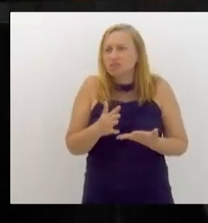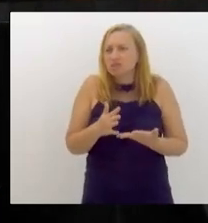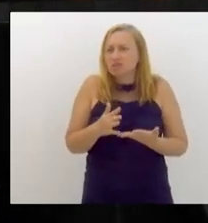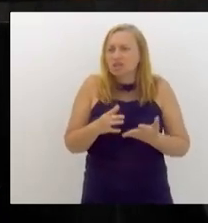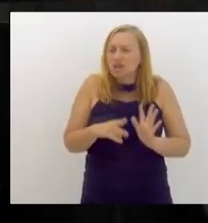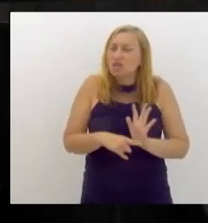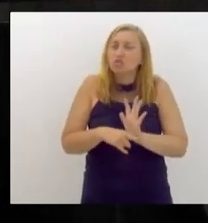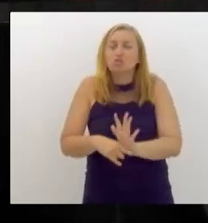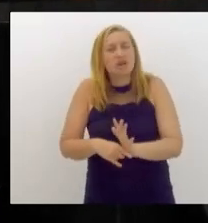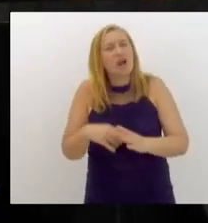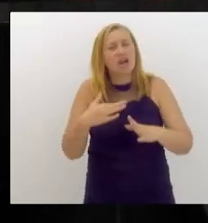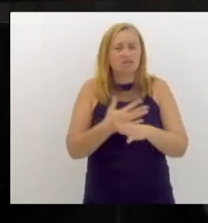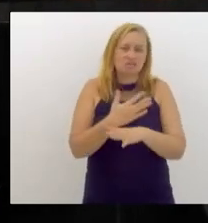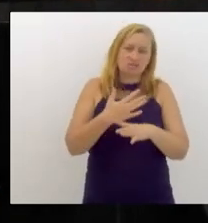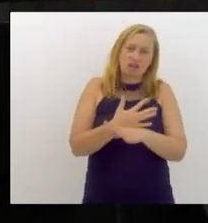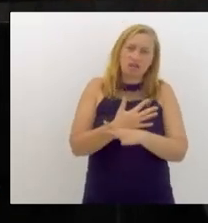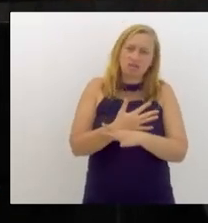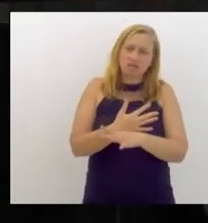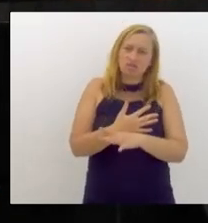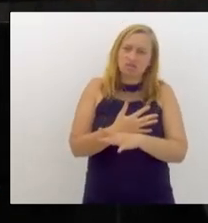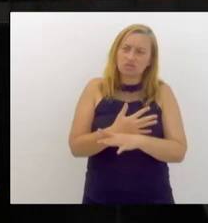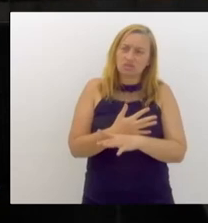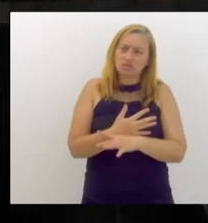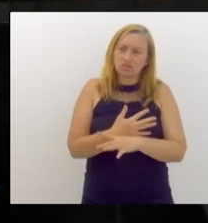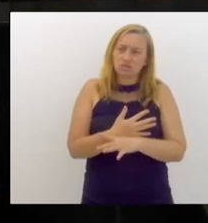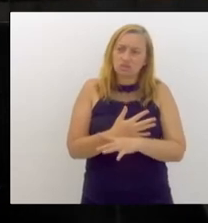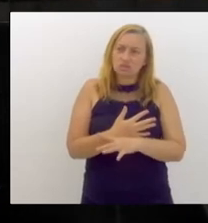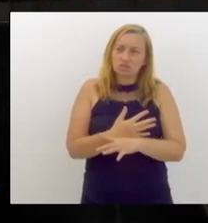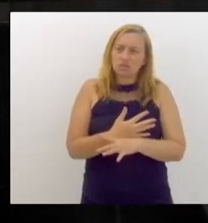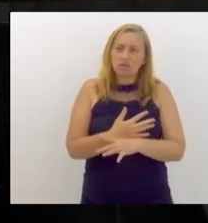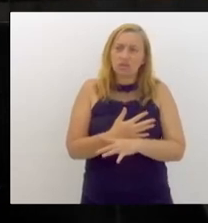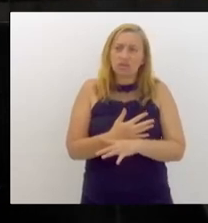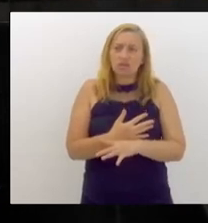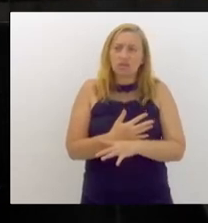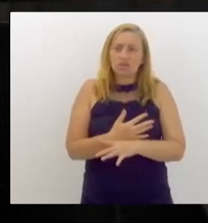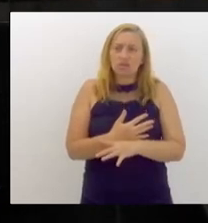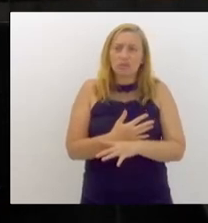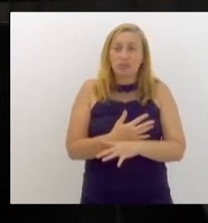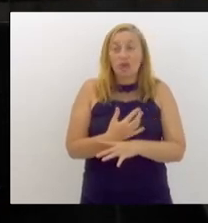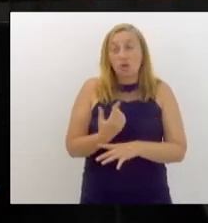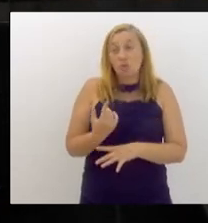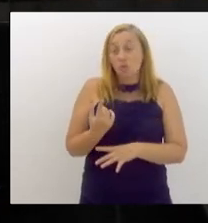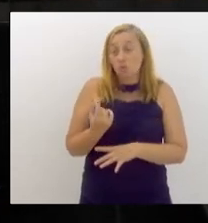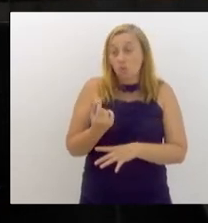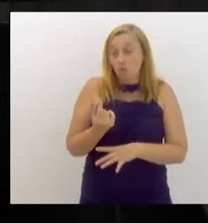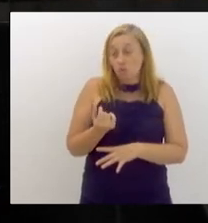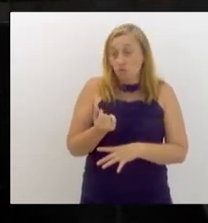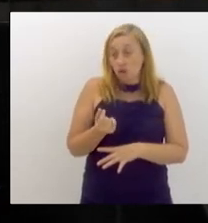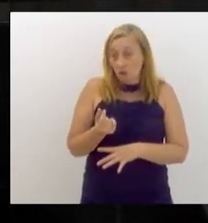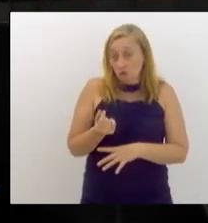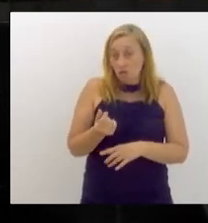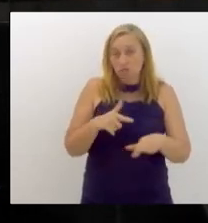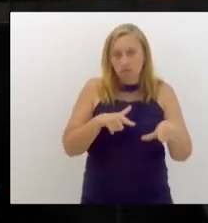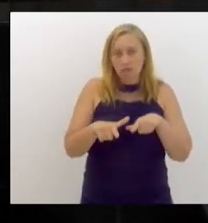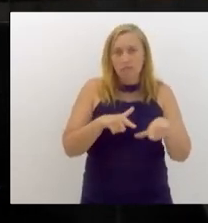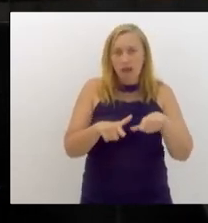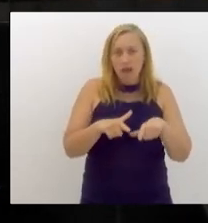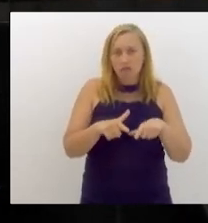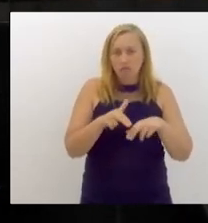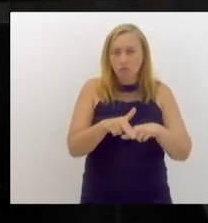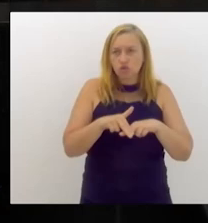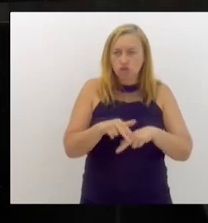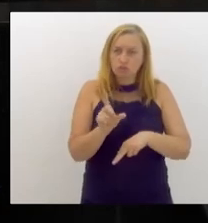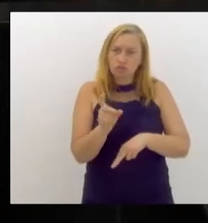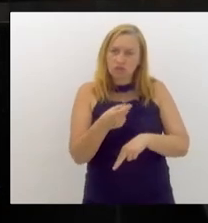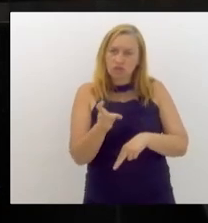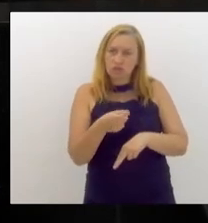à cidade, isso ia baratear o custo do emprego por causa do vale-transporte. Então,